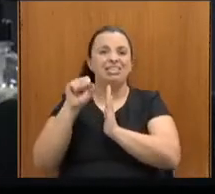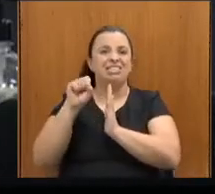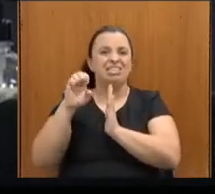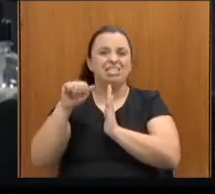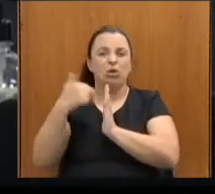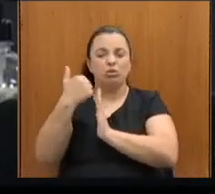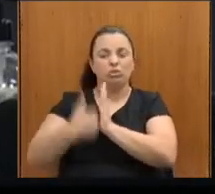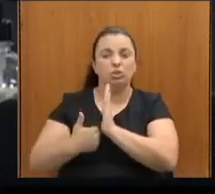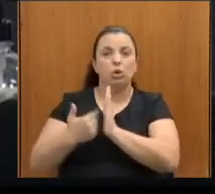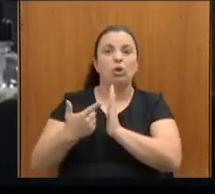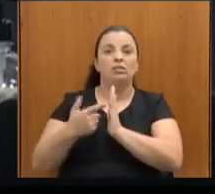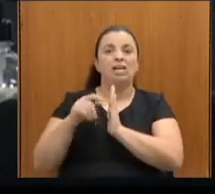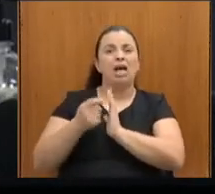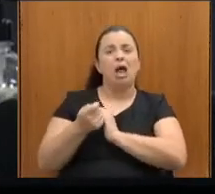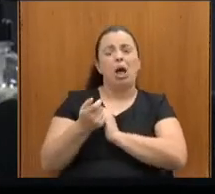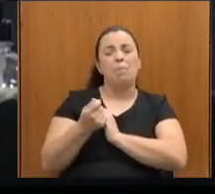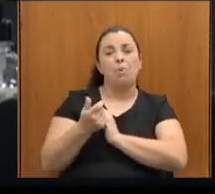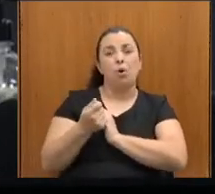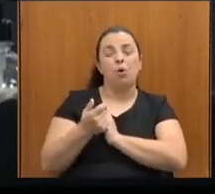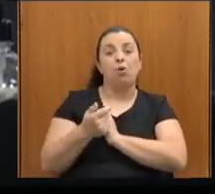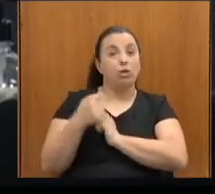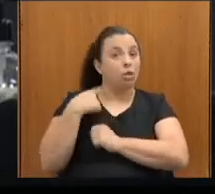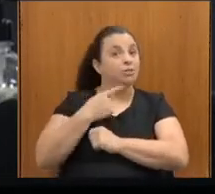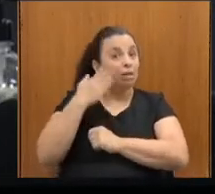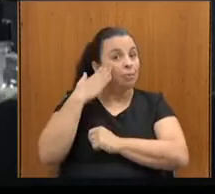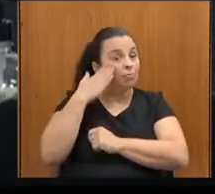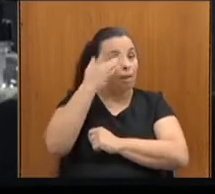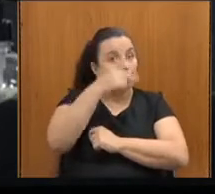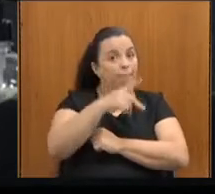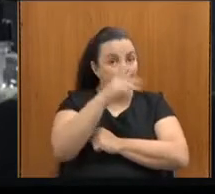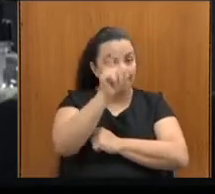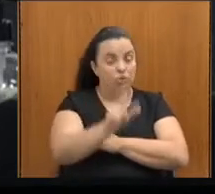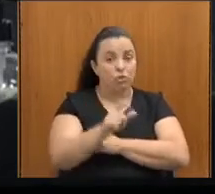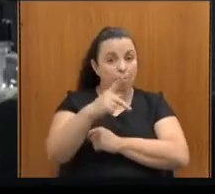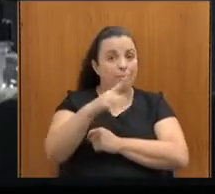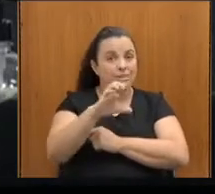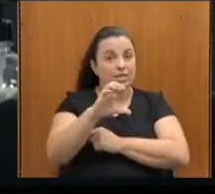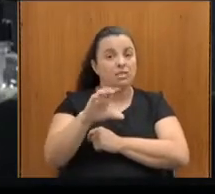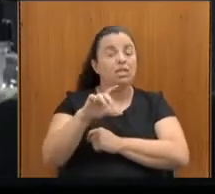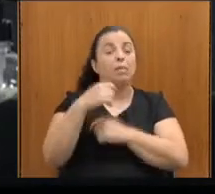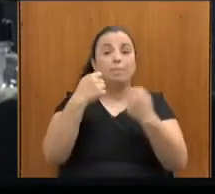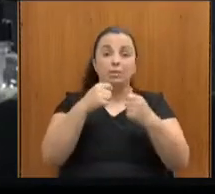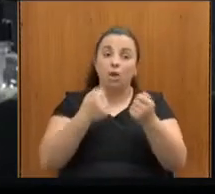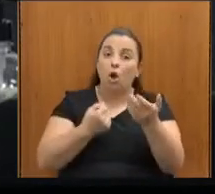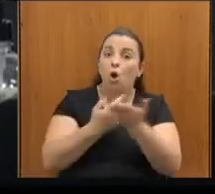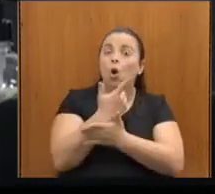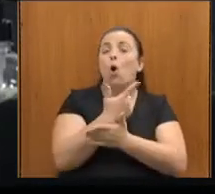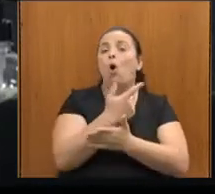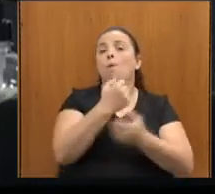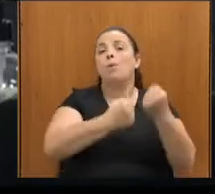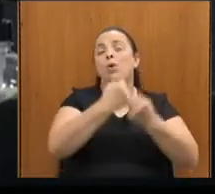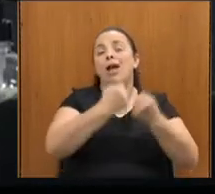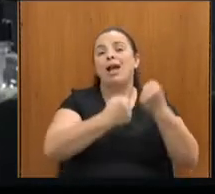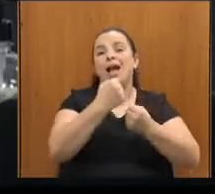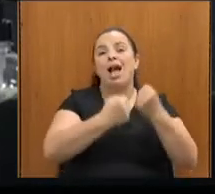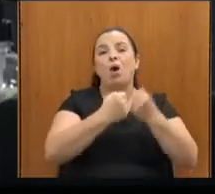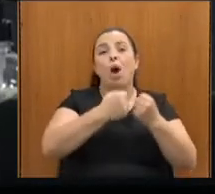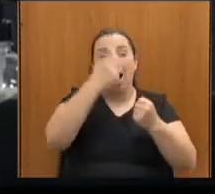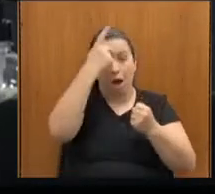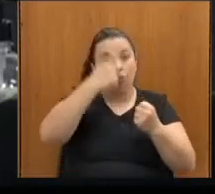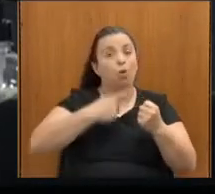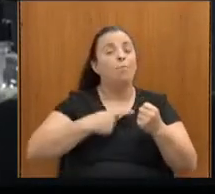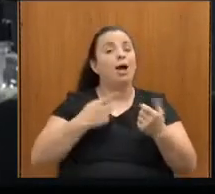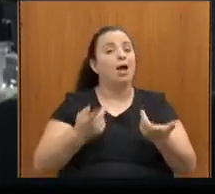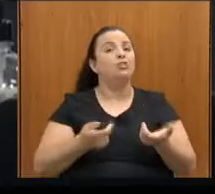que a maior parte dos nossos PCDs precisam adquirir um carro automático, ele não é questão só de luxo, não, é de